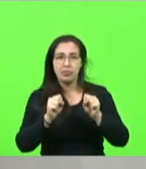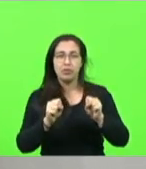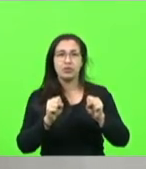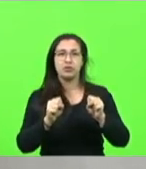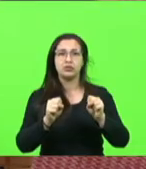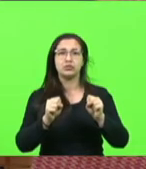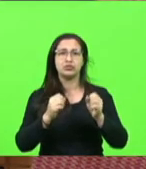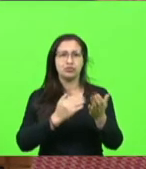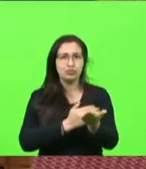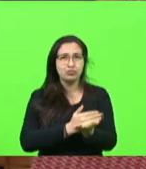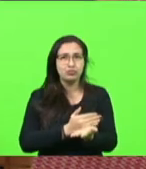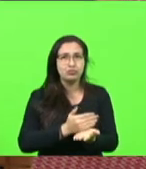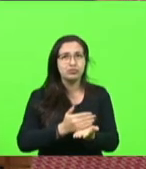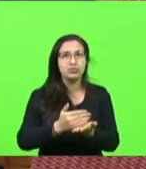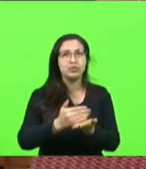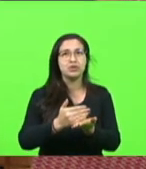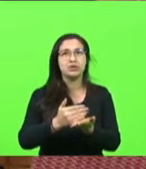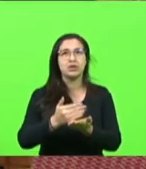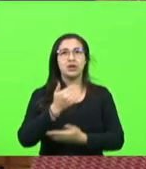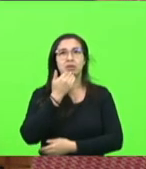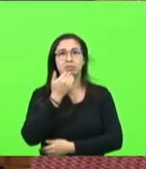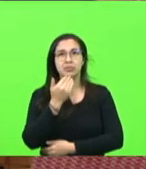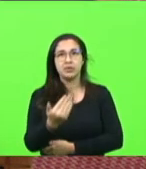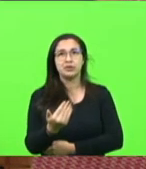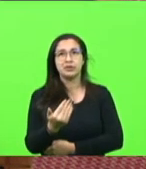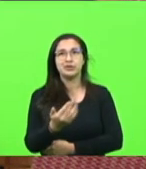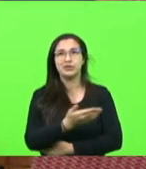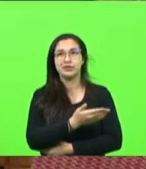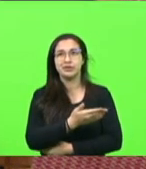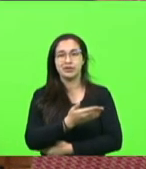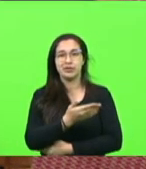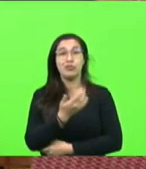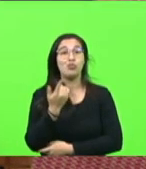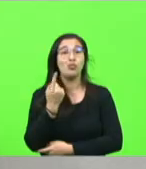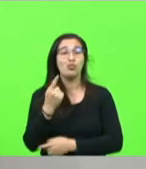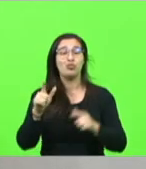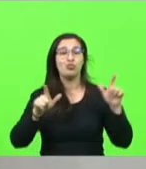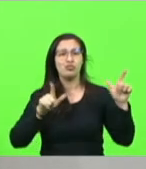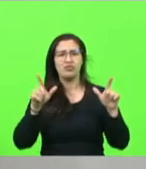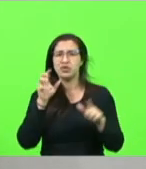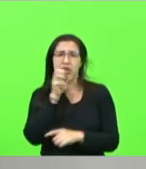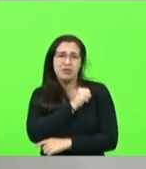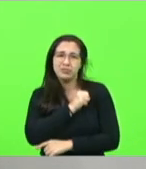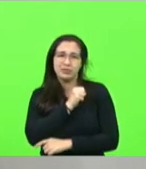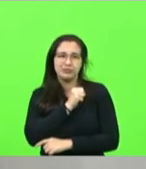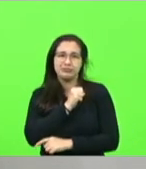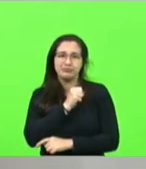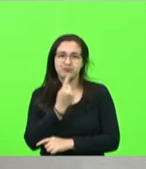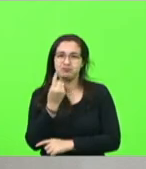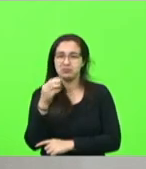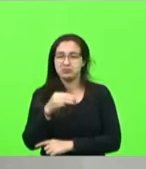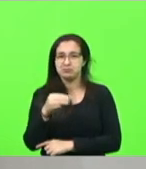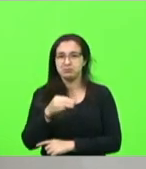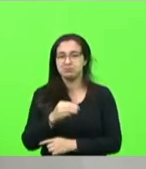para iniciar, solicitar a apresentação do nosso, de um vídeo, um breve vídeo institucional de um minuto.